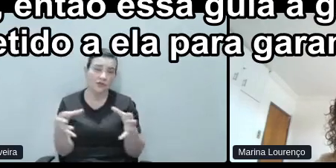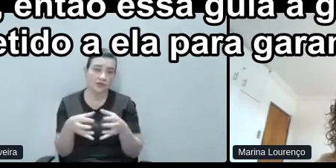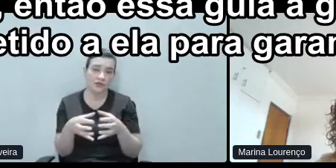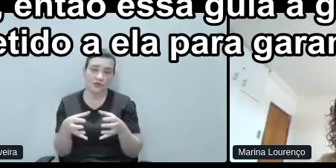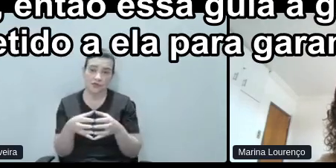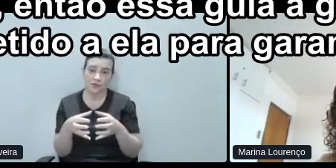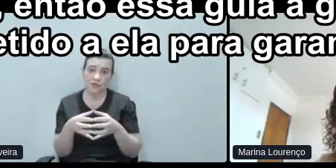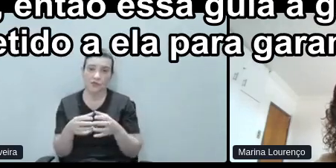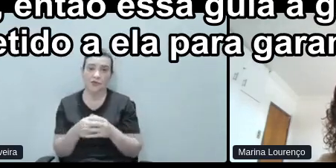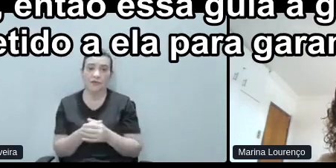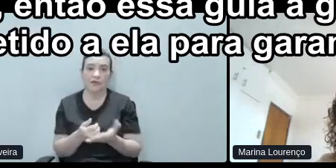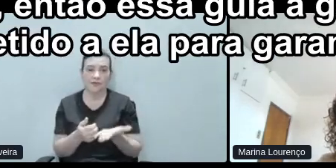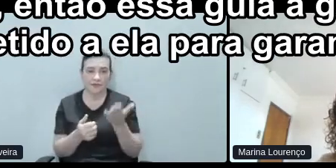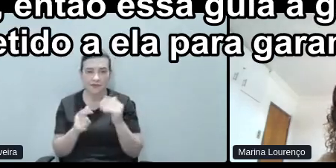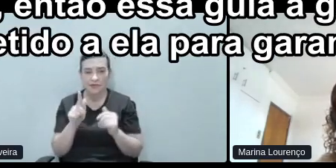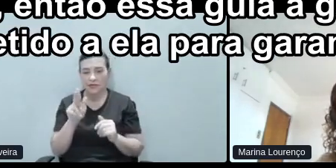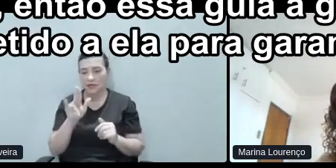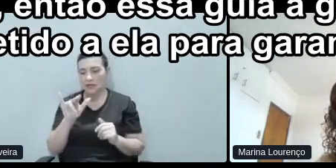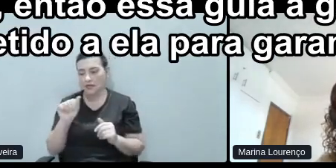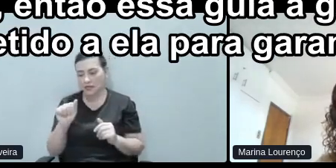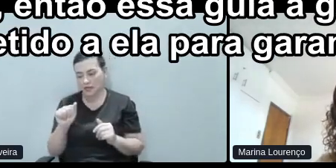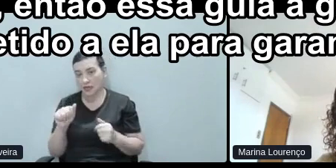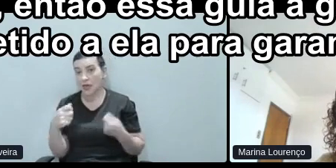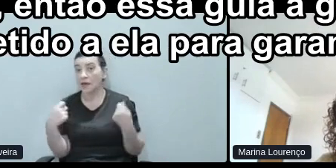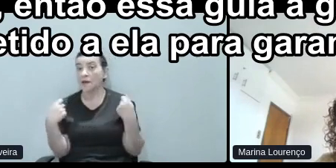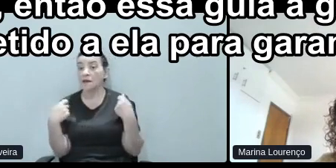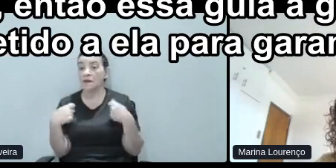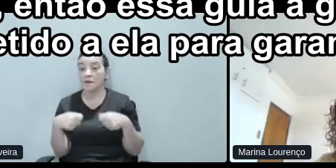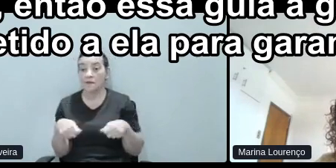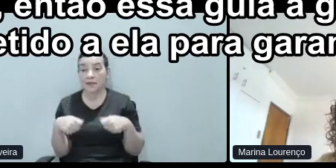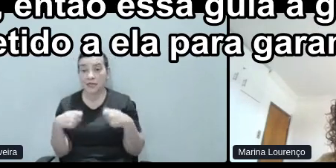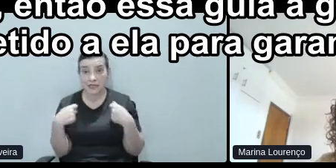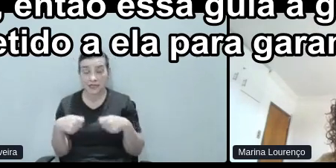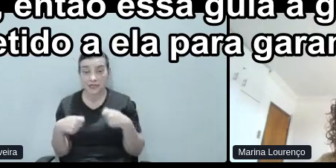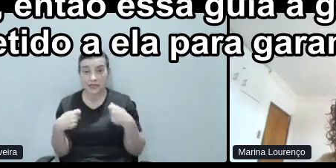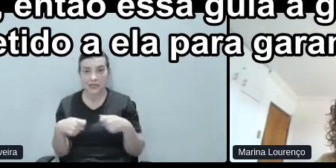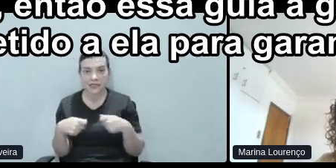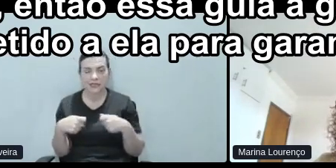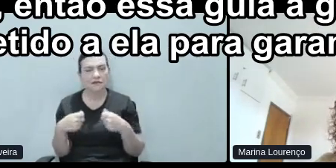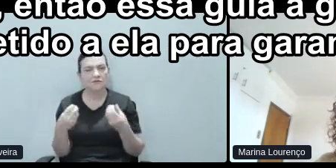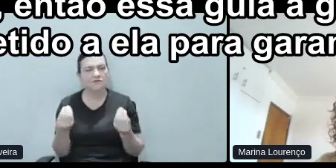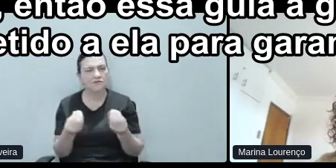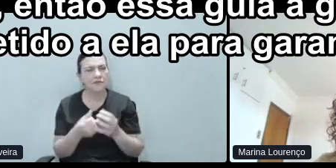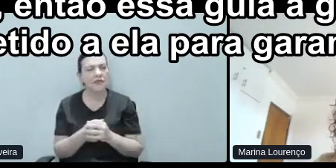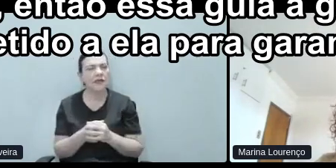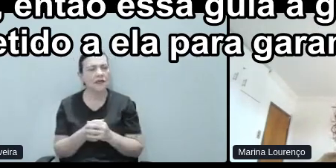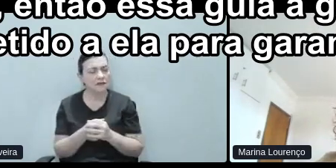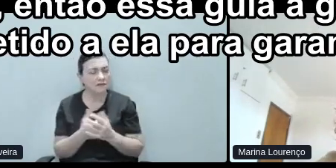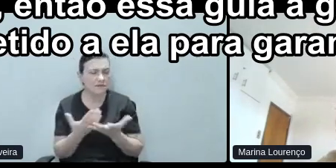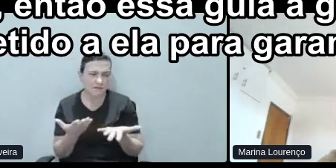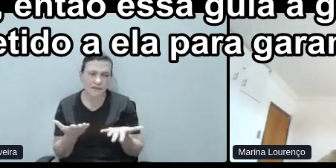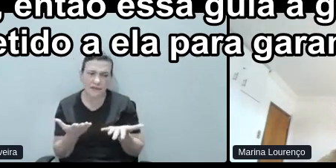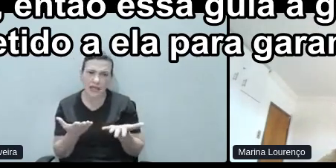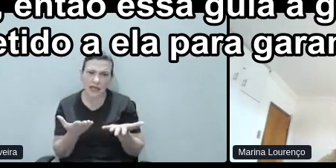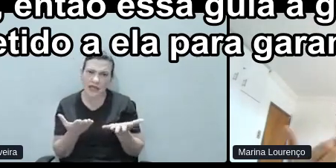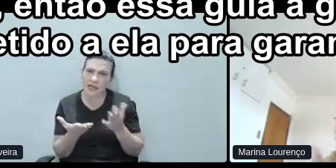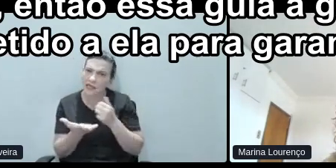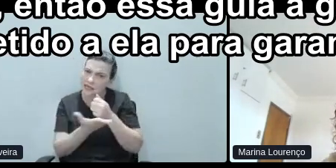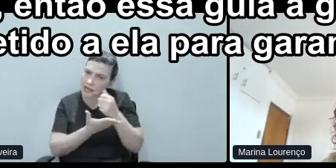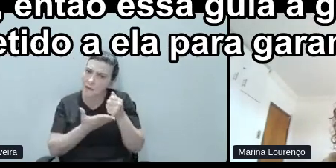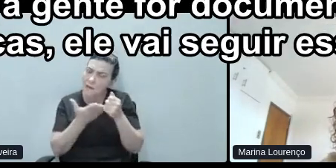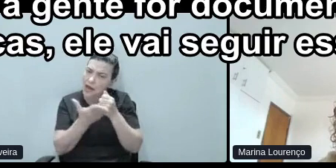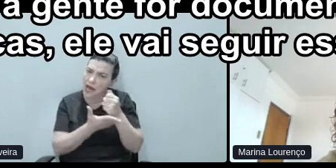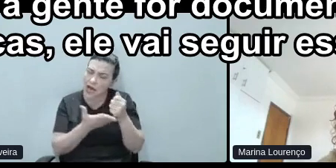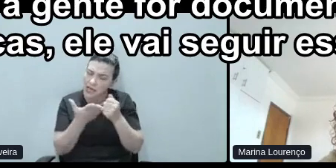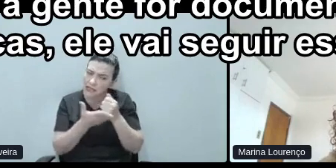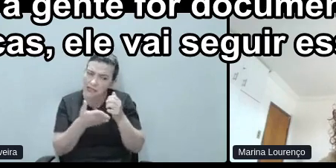Então, essa guia a gente precisa estar meio que submetido a ela para garantir que as nossas